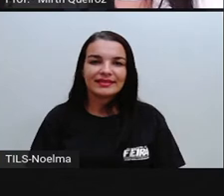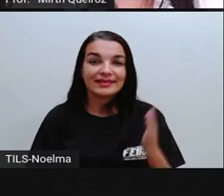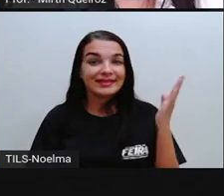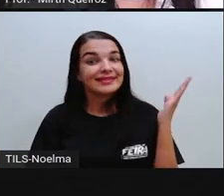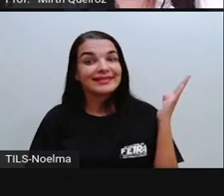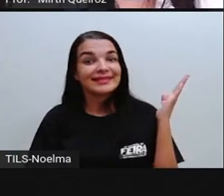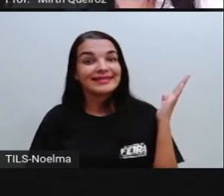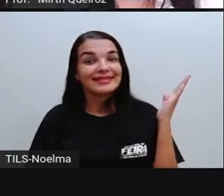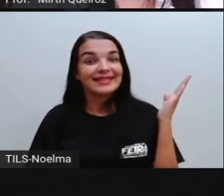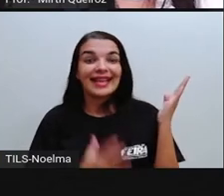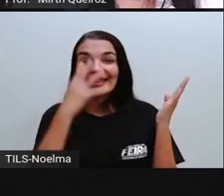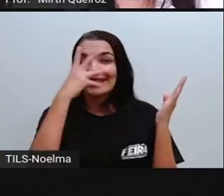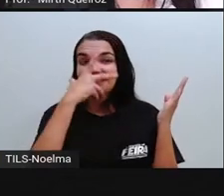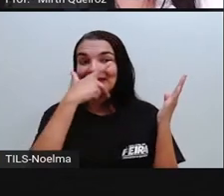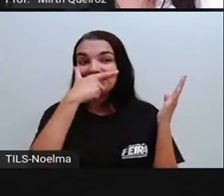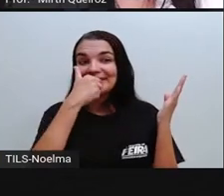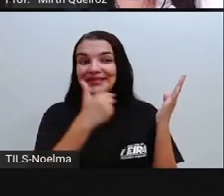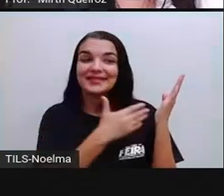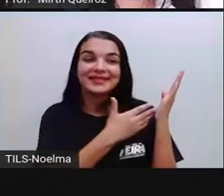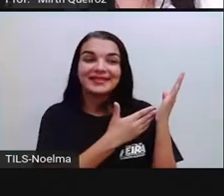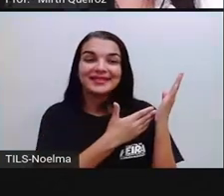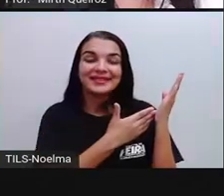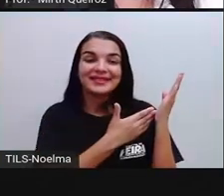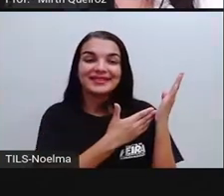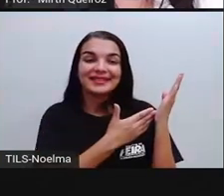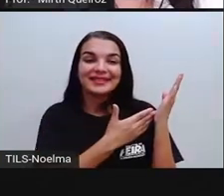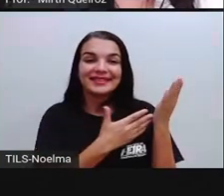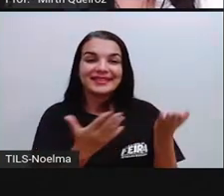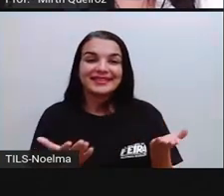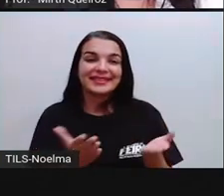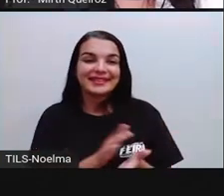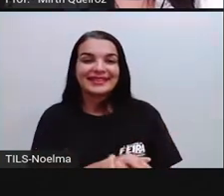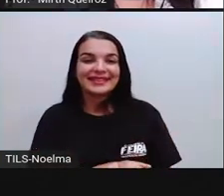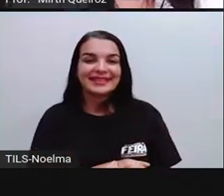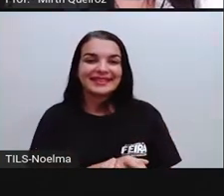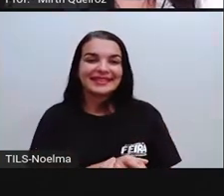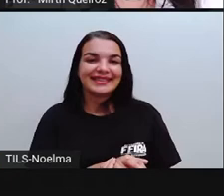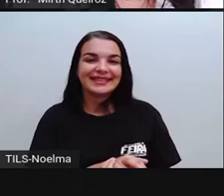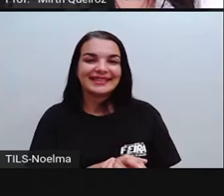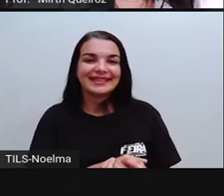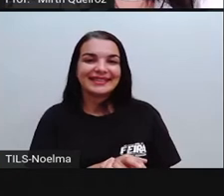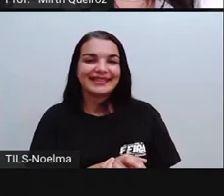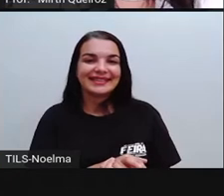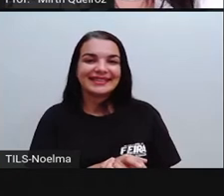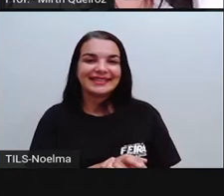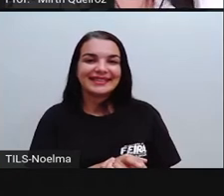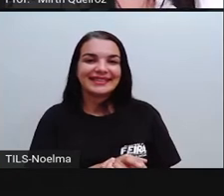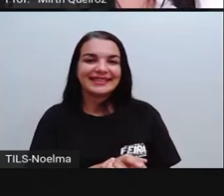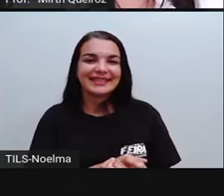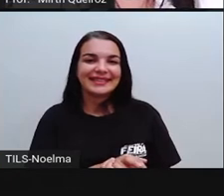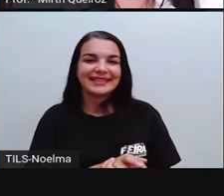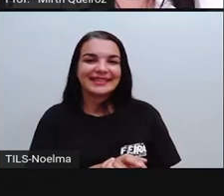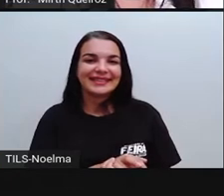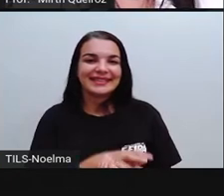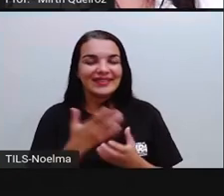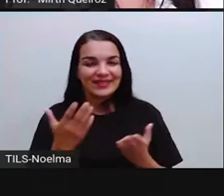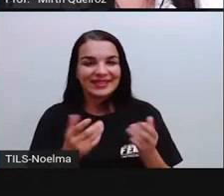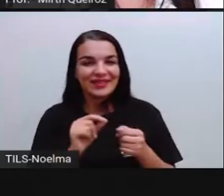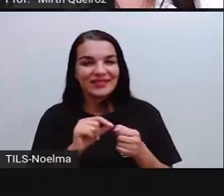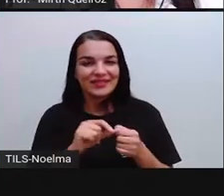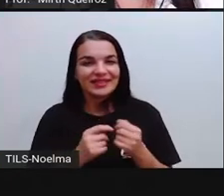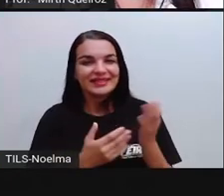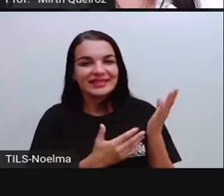Olha só como ficou essa xilogravura, nossa isogravura, né? Foi feita aí